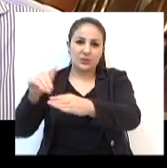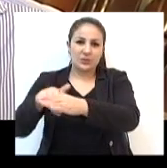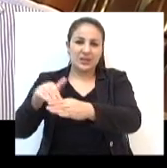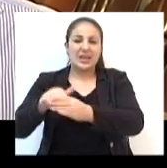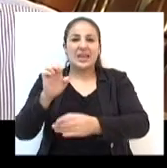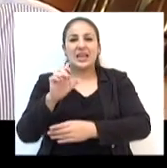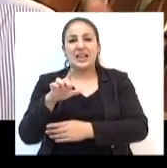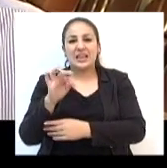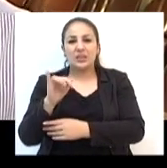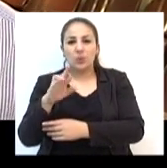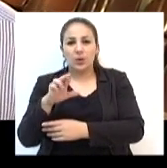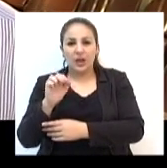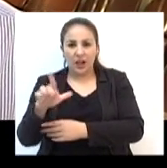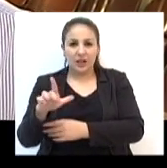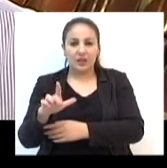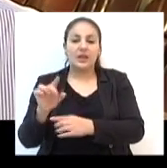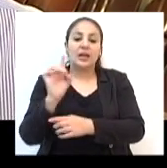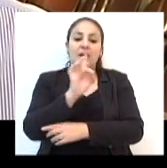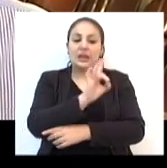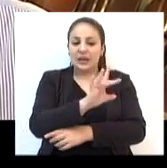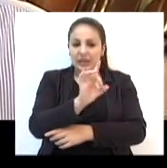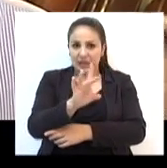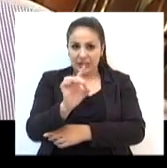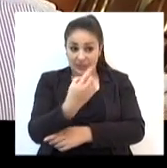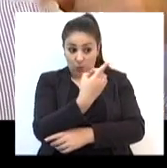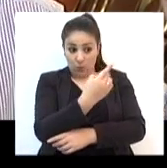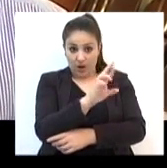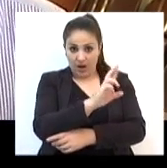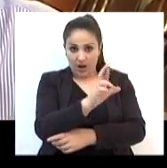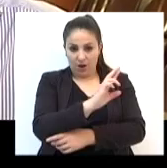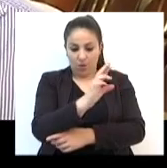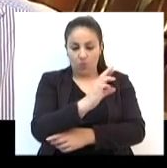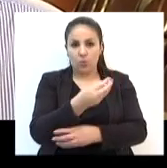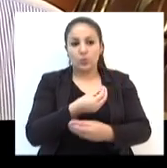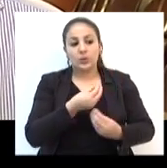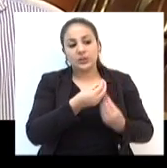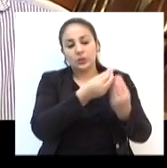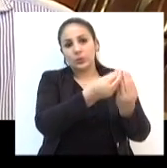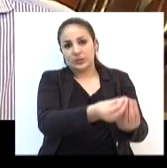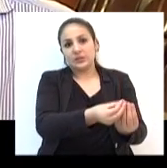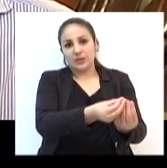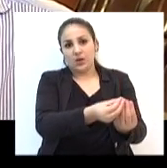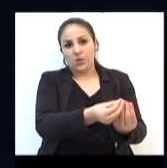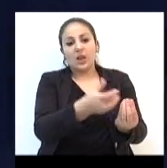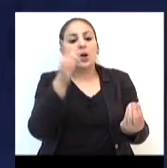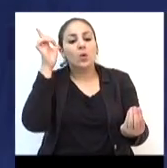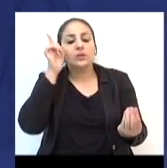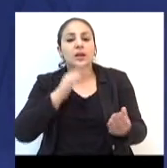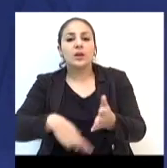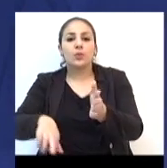conseguem recuperar, com obras depois, R$ 8,50.